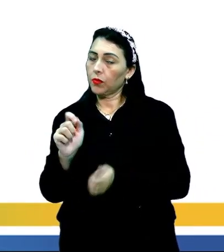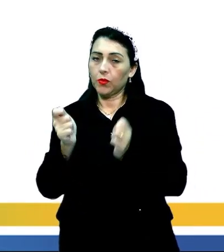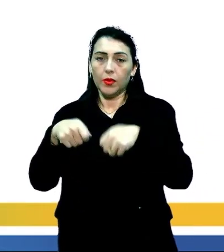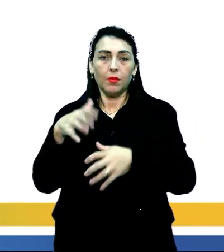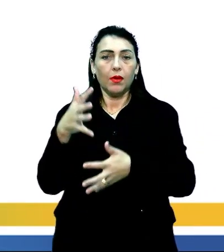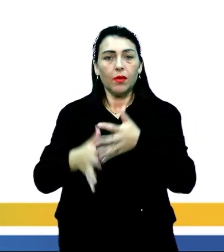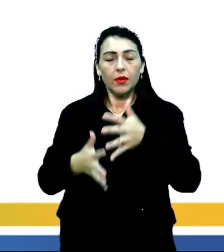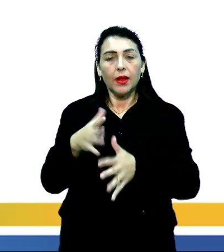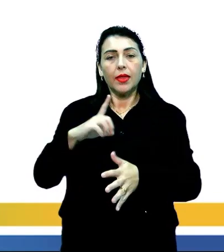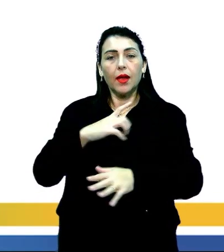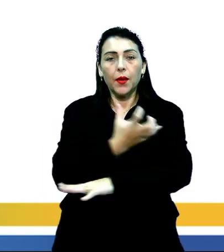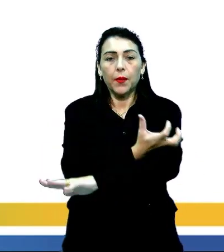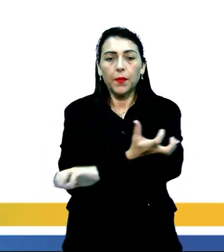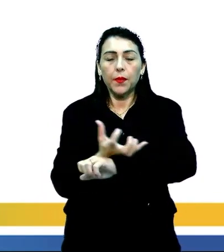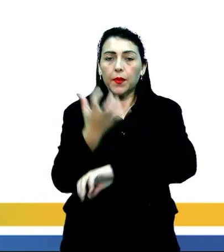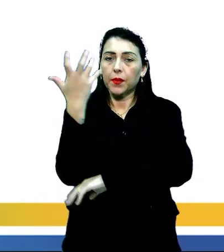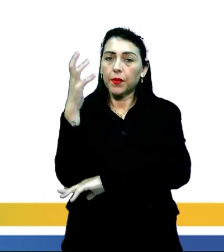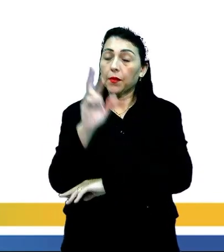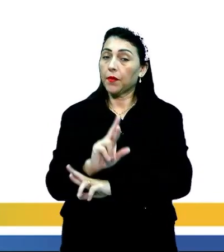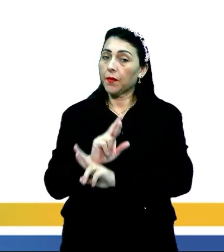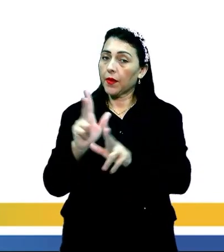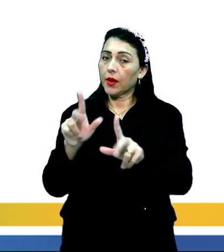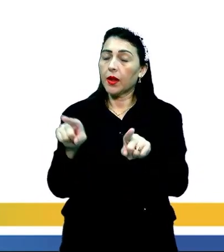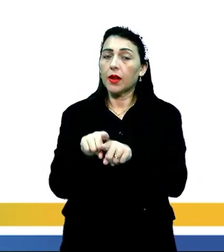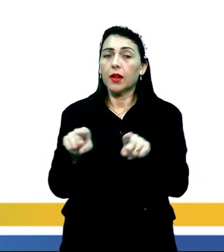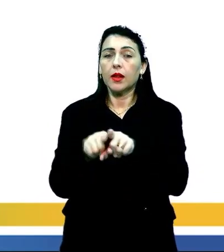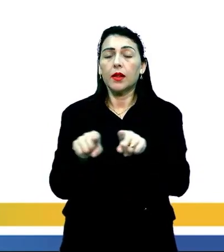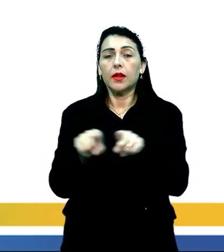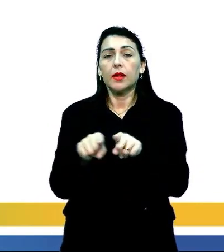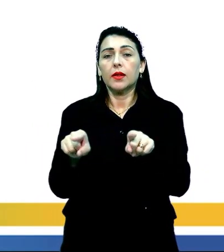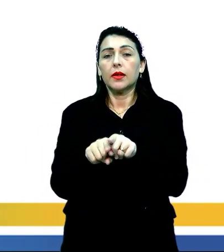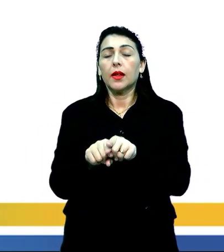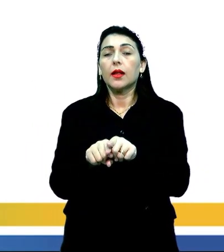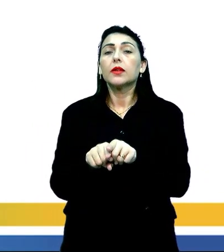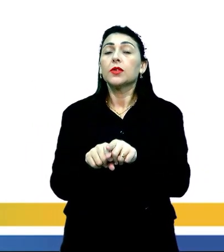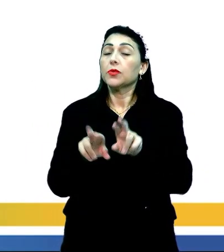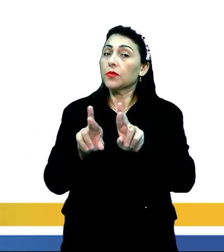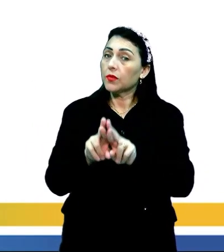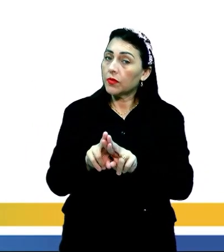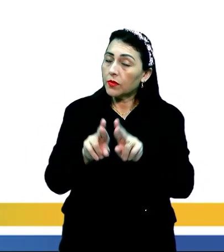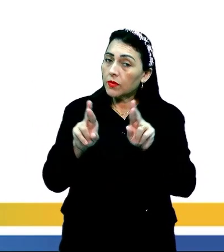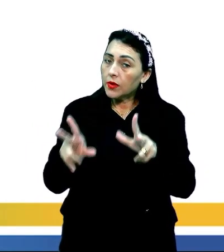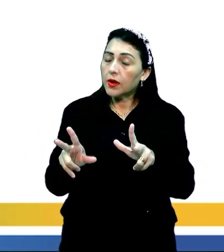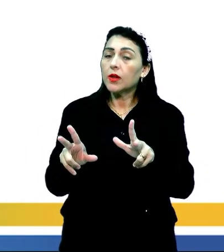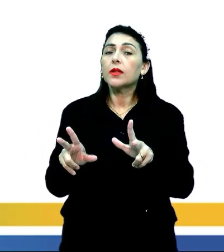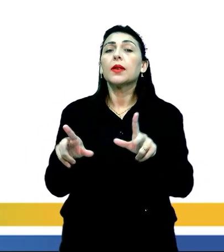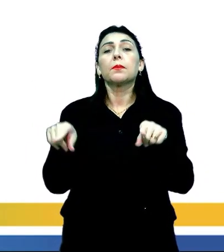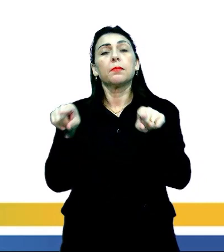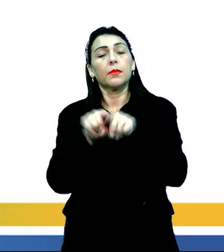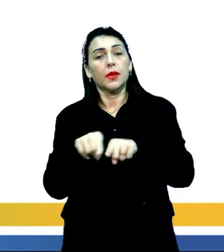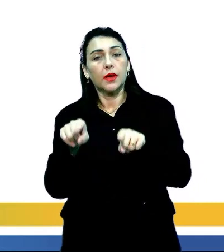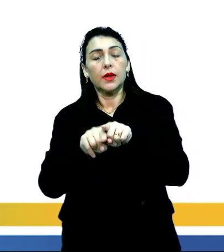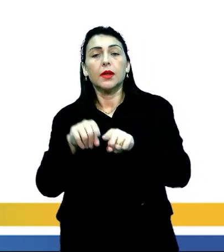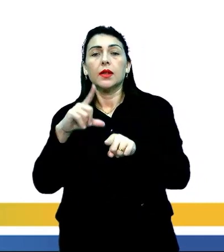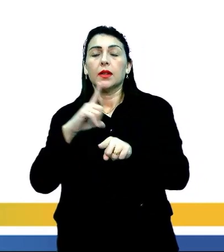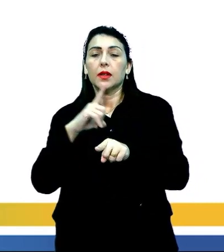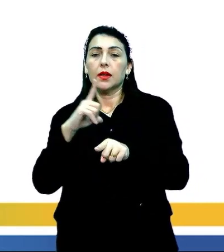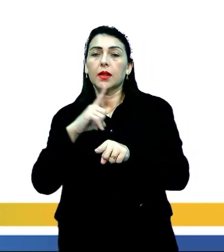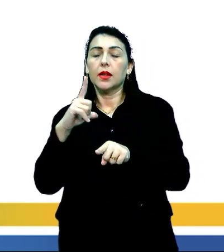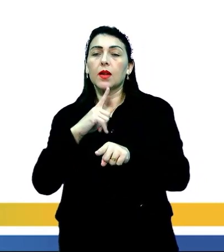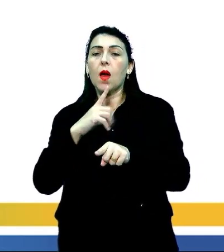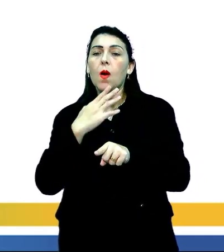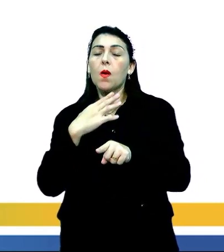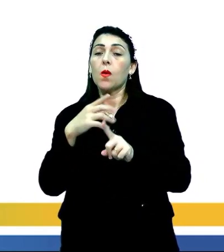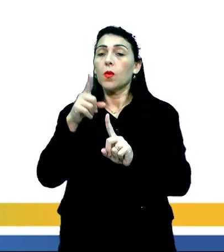vegetações bastante diferentes. Além da vegetação ser bastante diferente, a gente também tem aí o